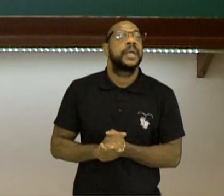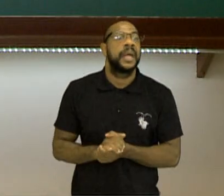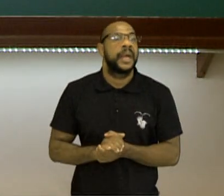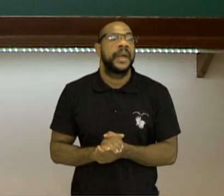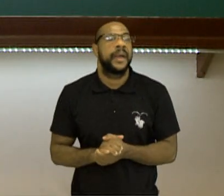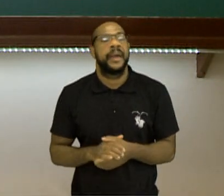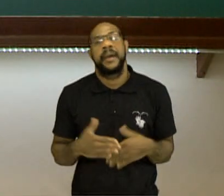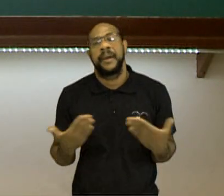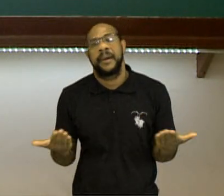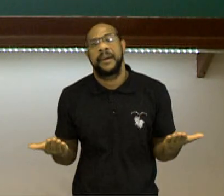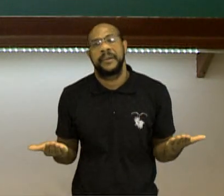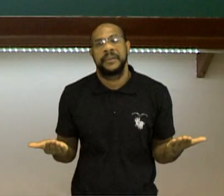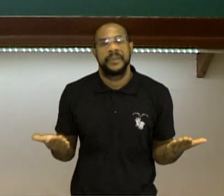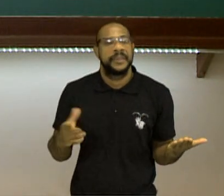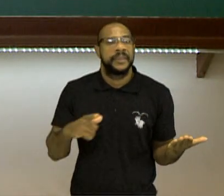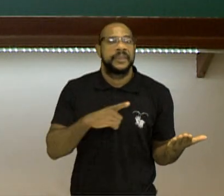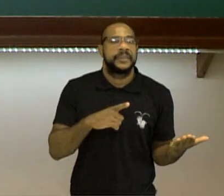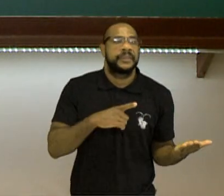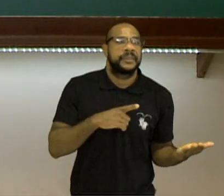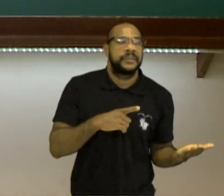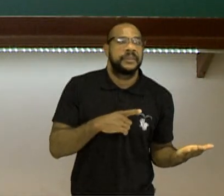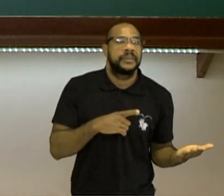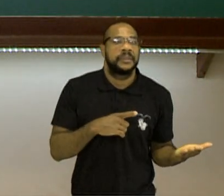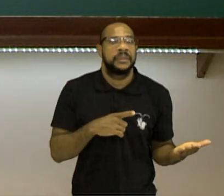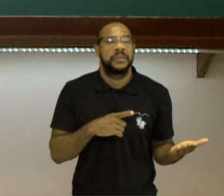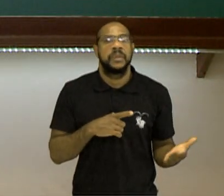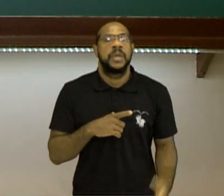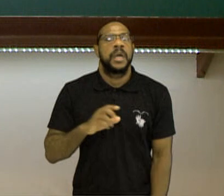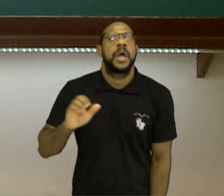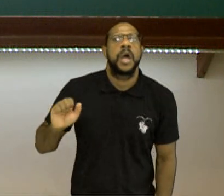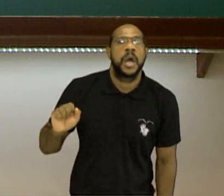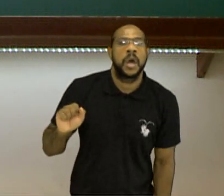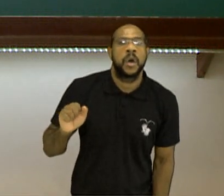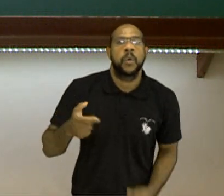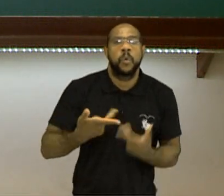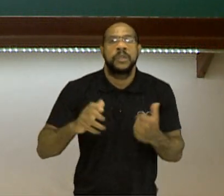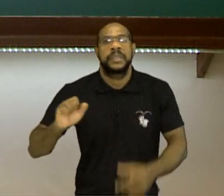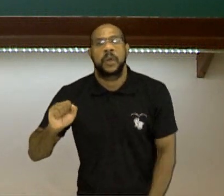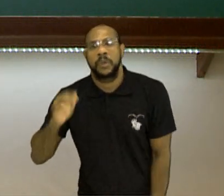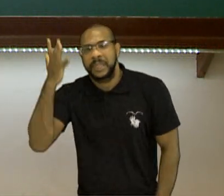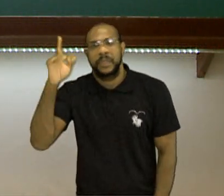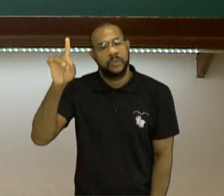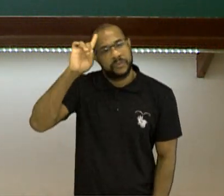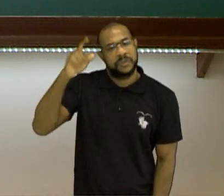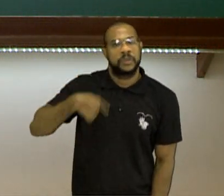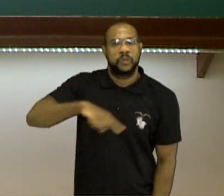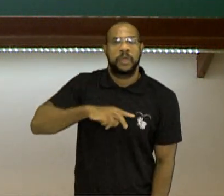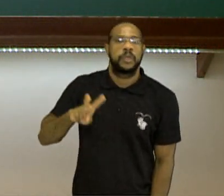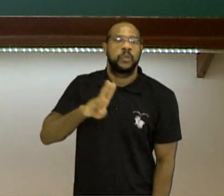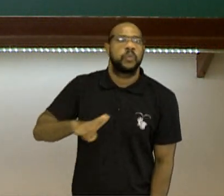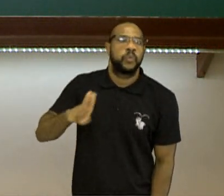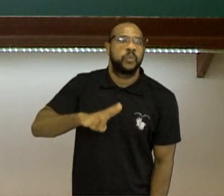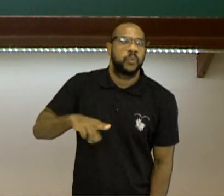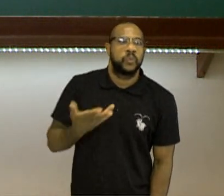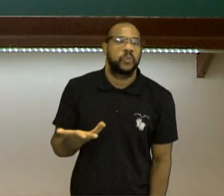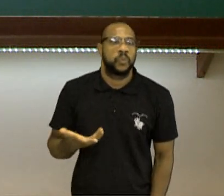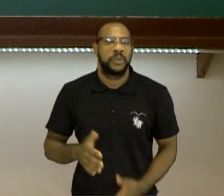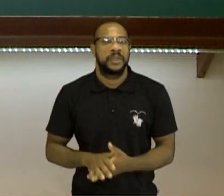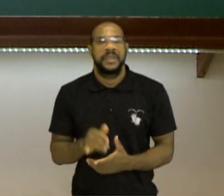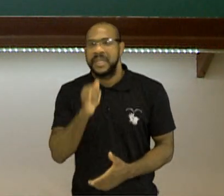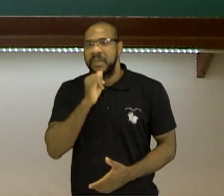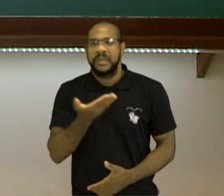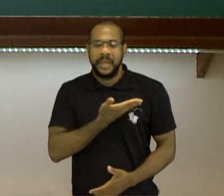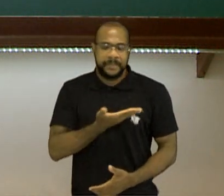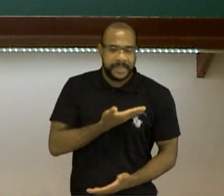ao algo que acontece no dia a dia, que a gente usa aí, quando tem tempestade, quando está com parentes,